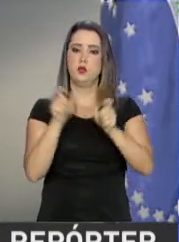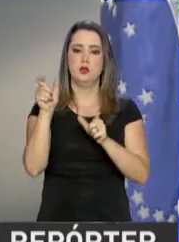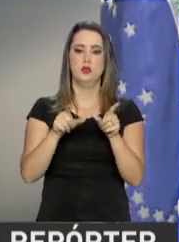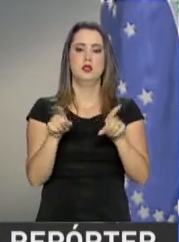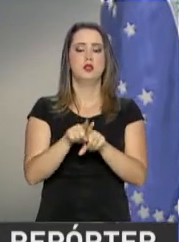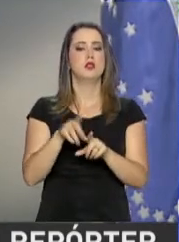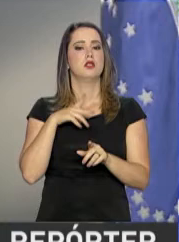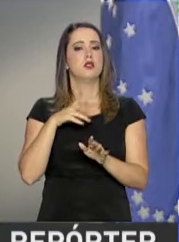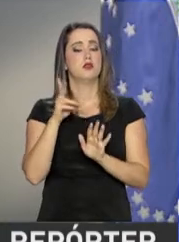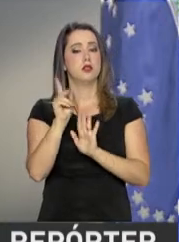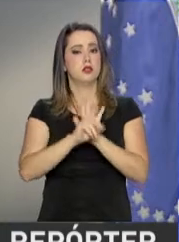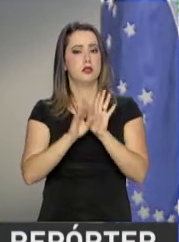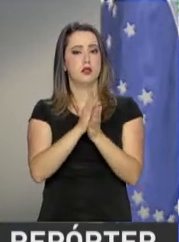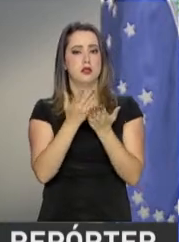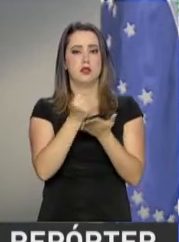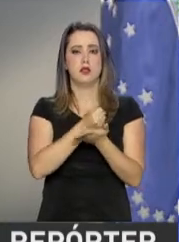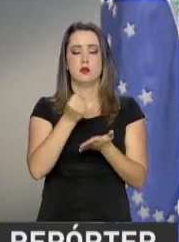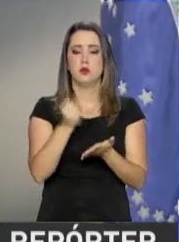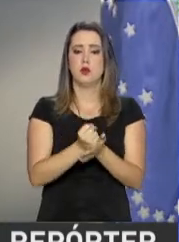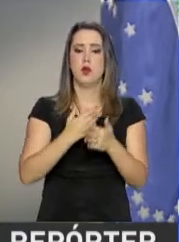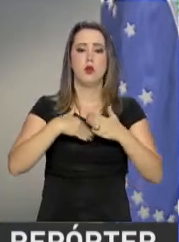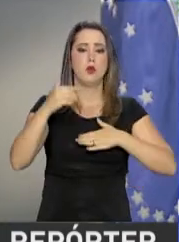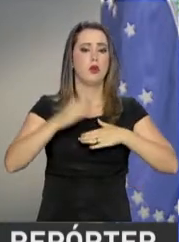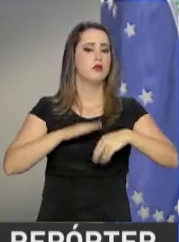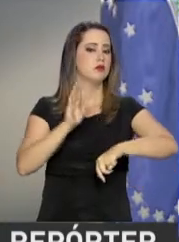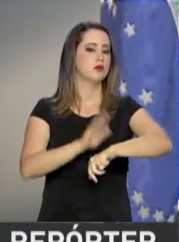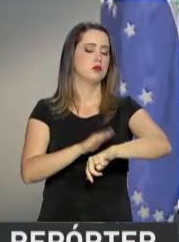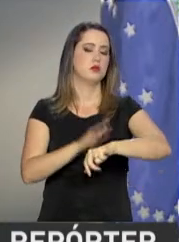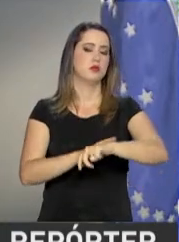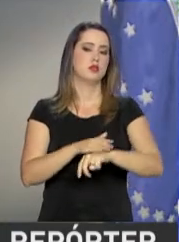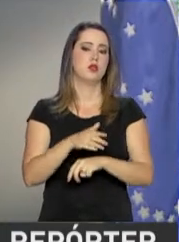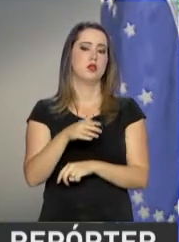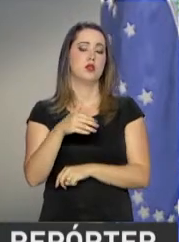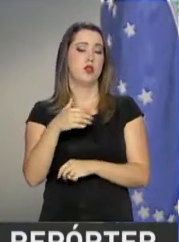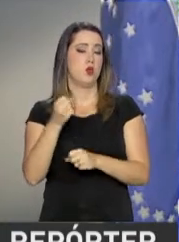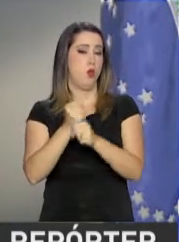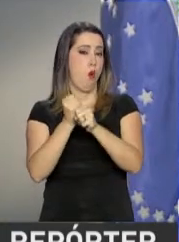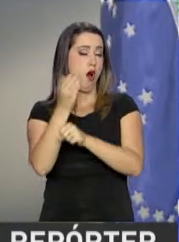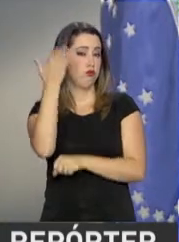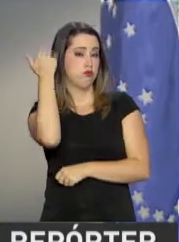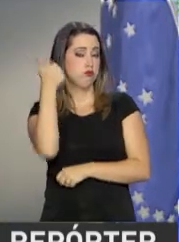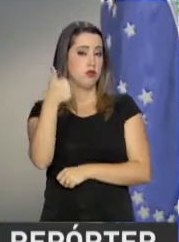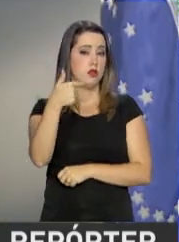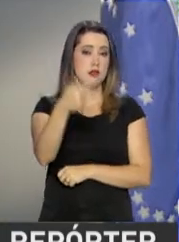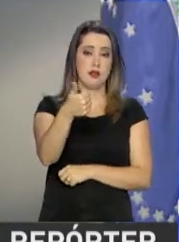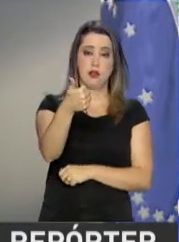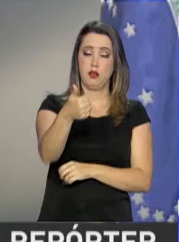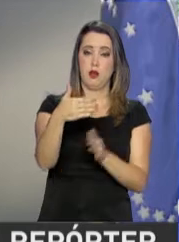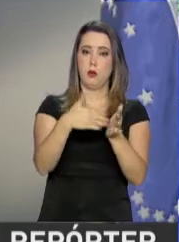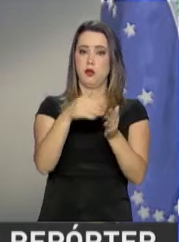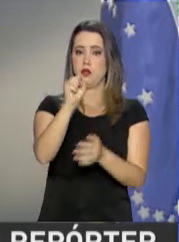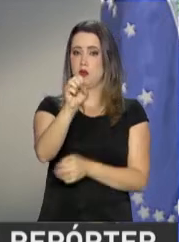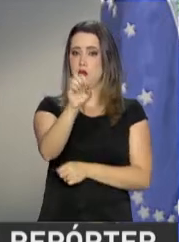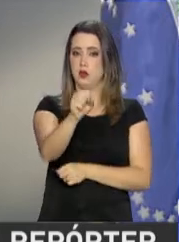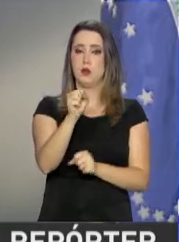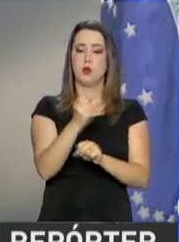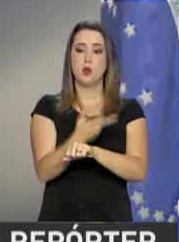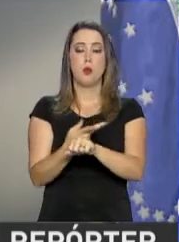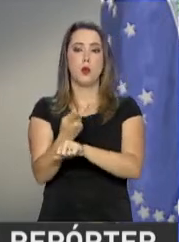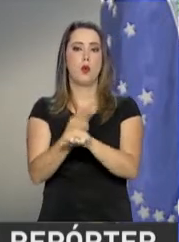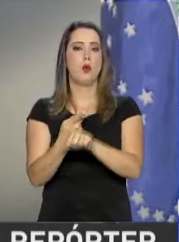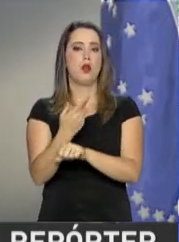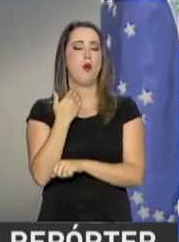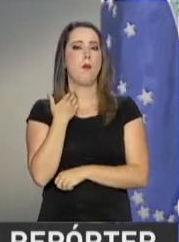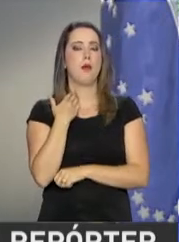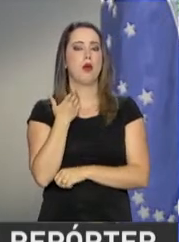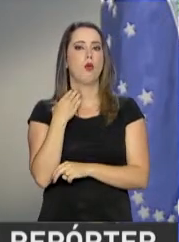que tiveram carteira assinada em algum período de 1971 a 1988 podem procurar essas instituições